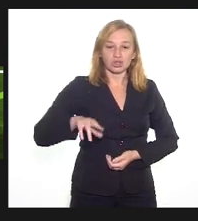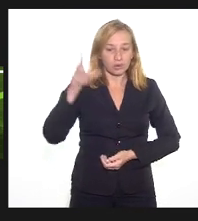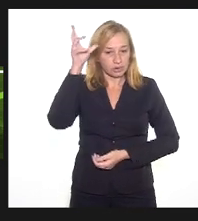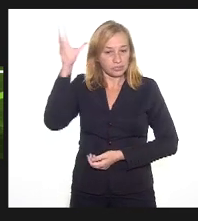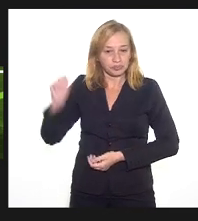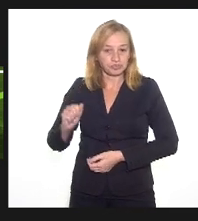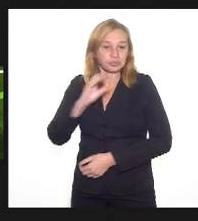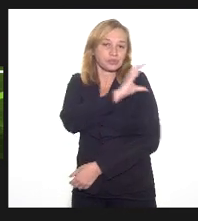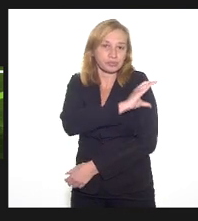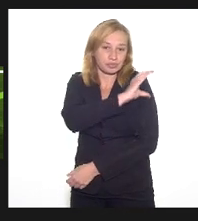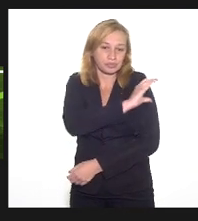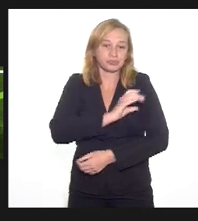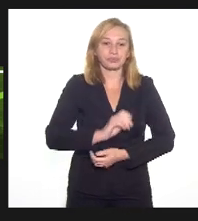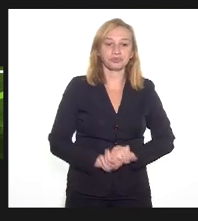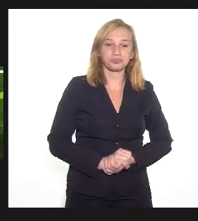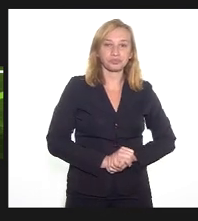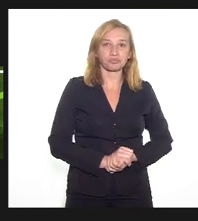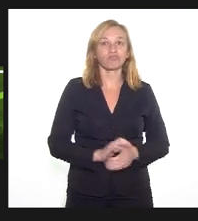Goitacazes.